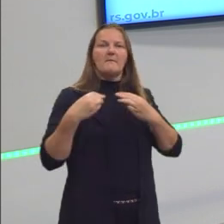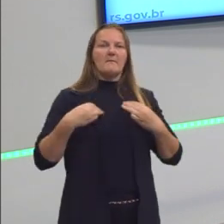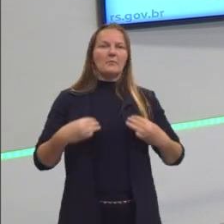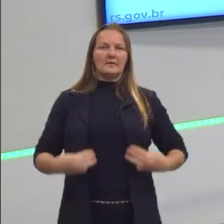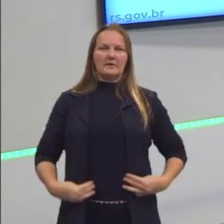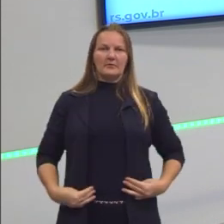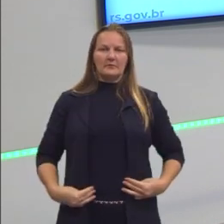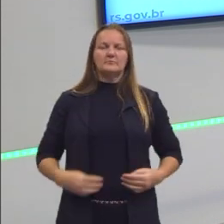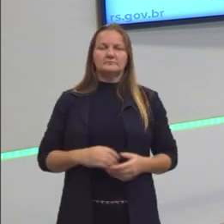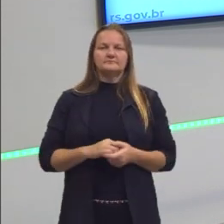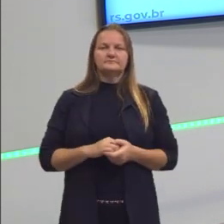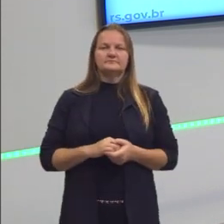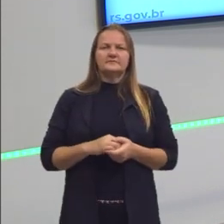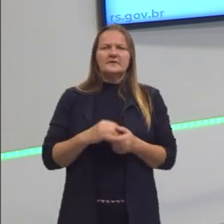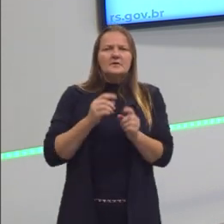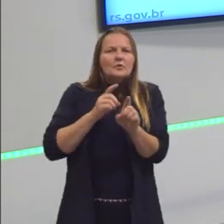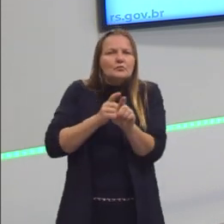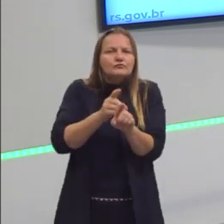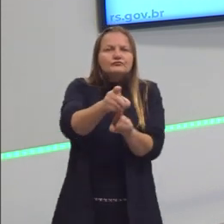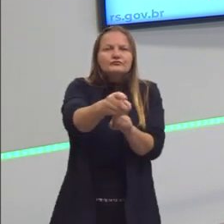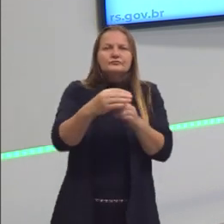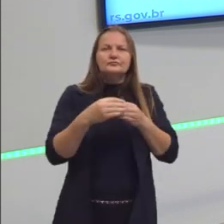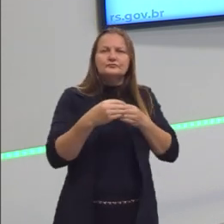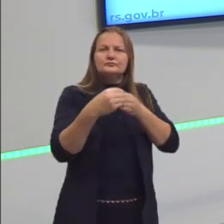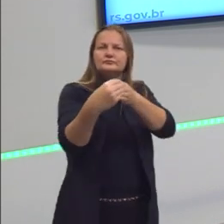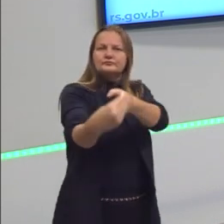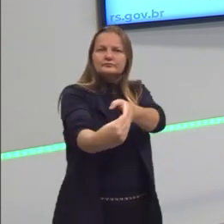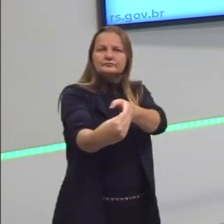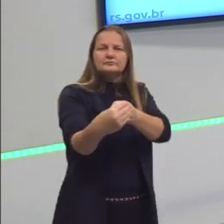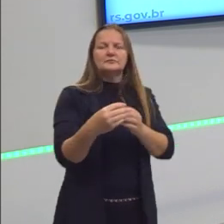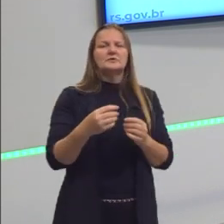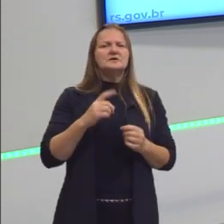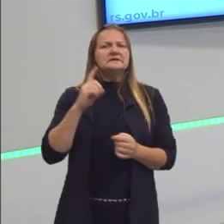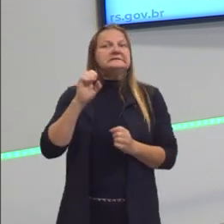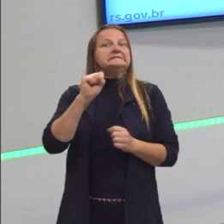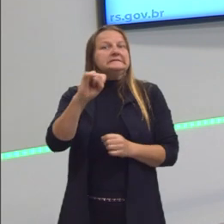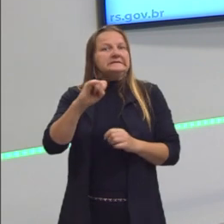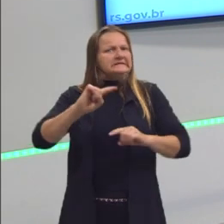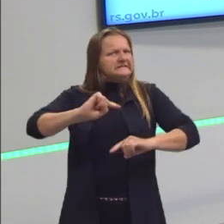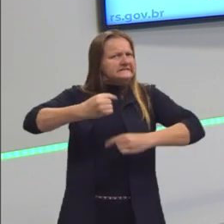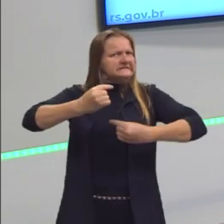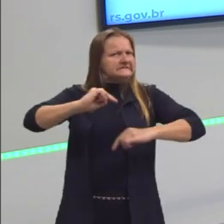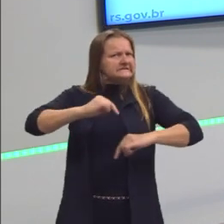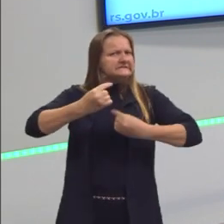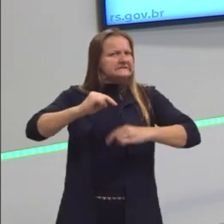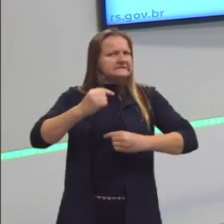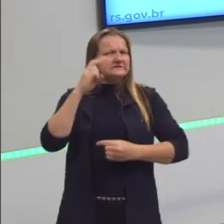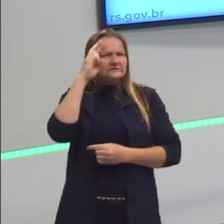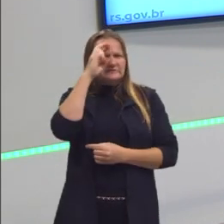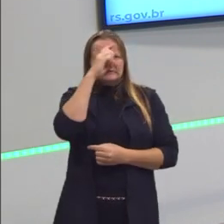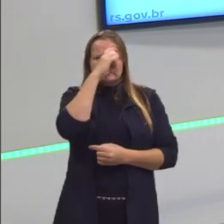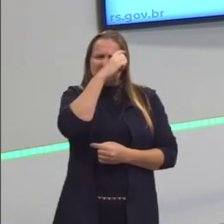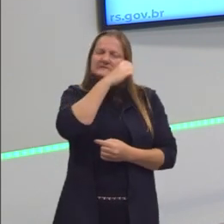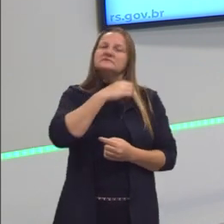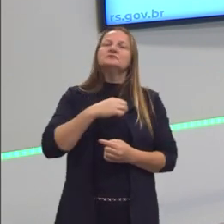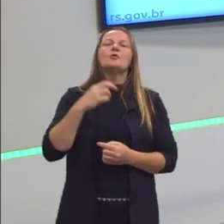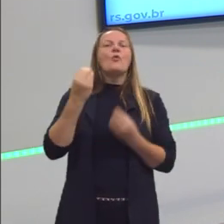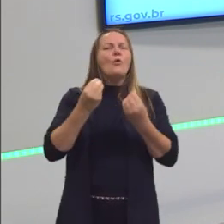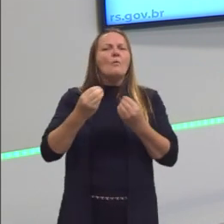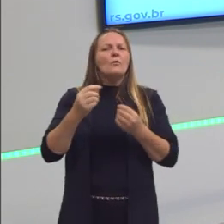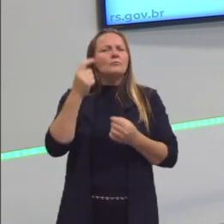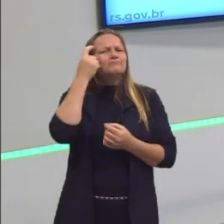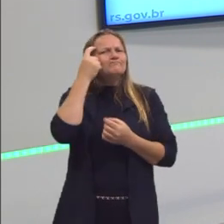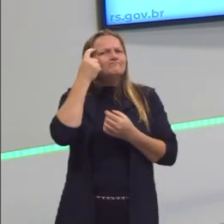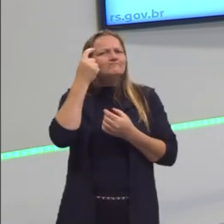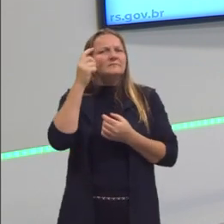nos deparamos com situações difíceis, nós nos reportamos a nossa razão para ver como nós vamos